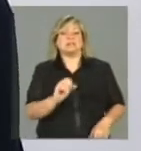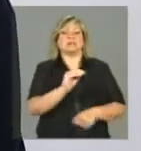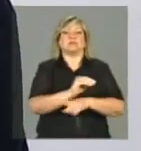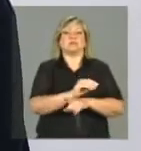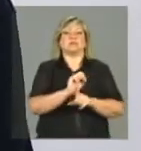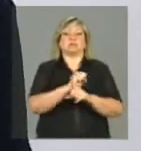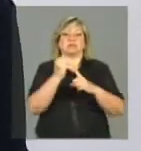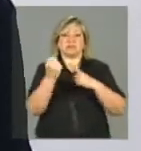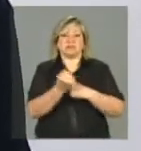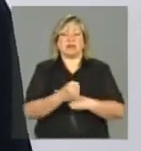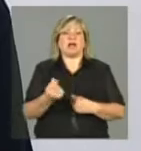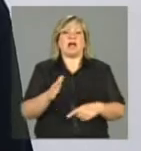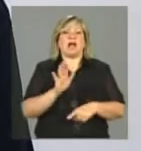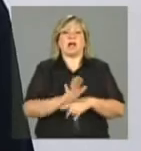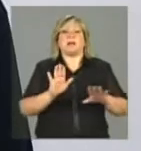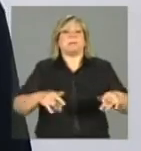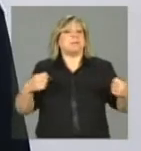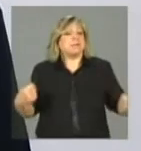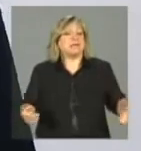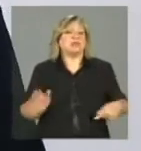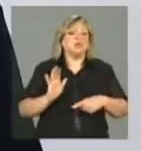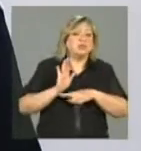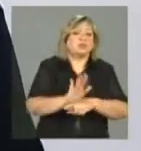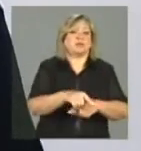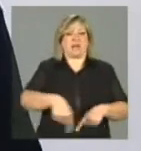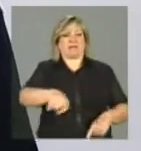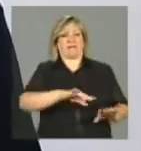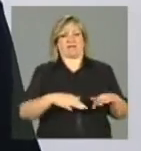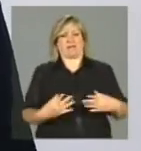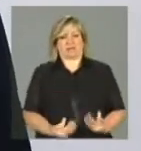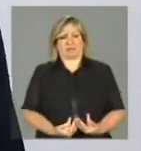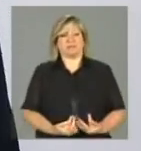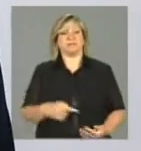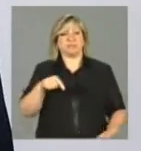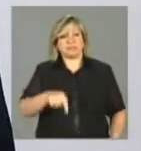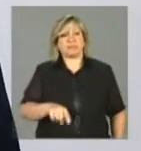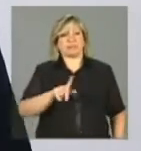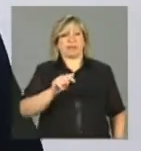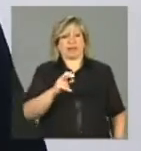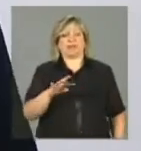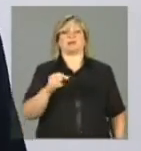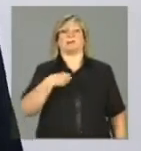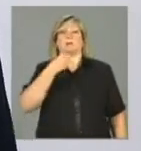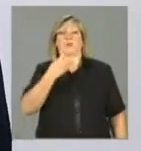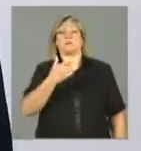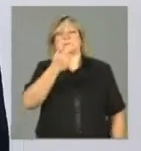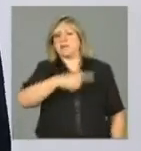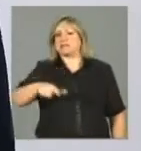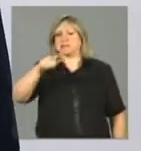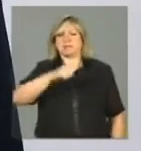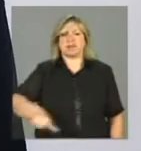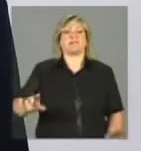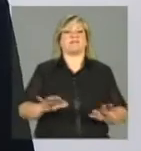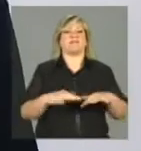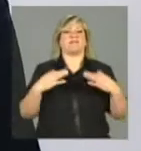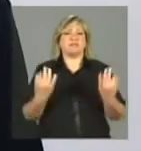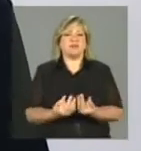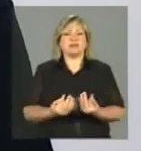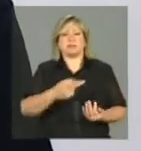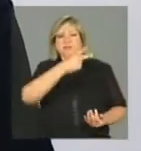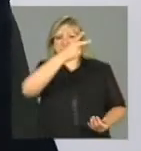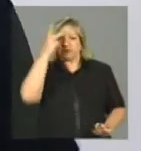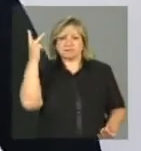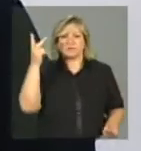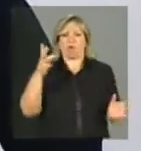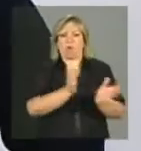dar proteção a essas famílias, ela garante que mais e mais pessoas, mais e mais órgãos do Estado, do